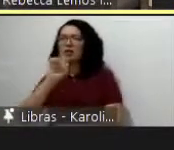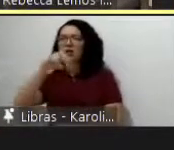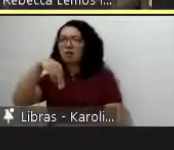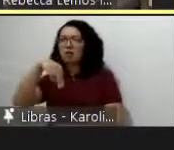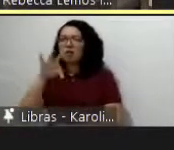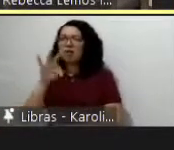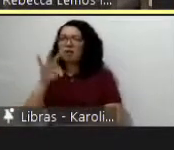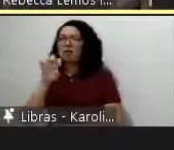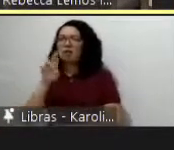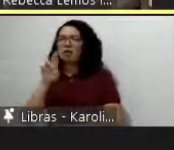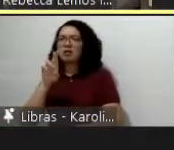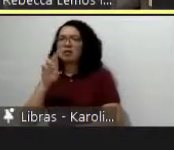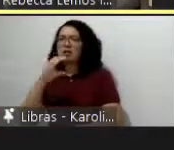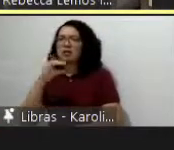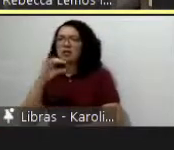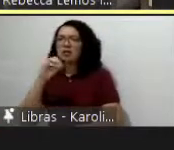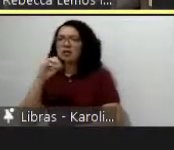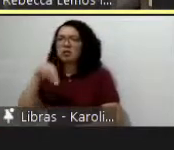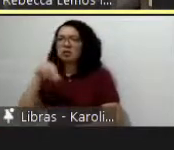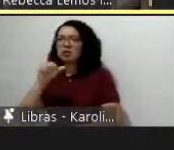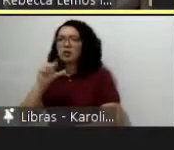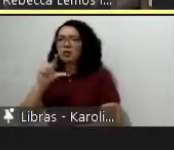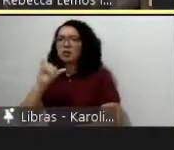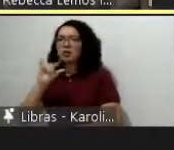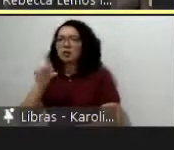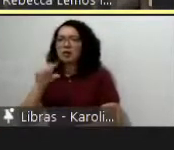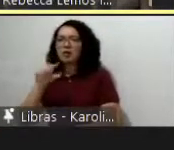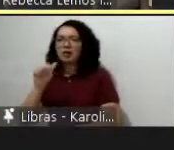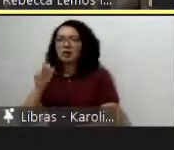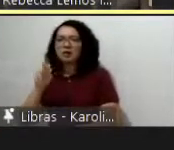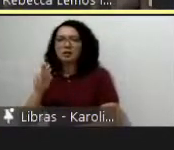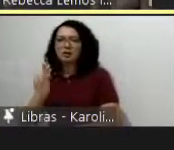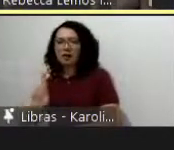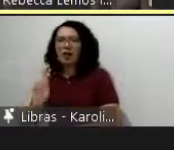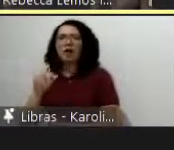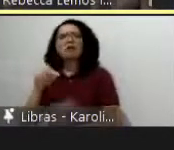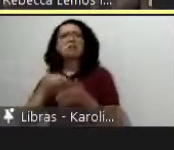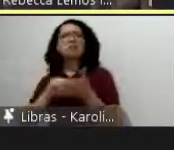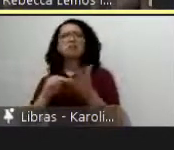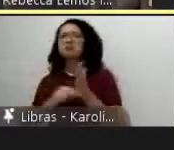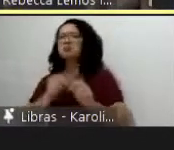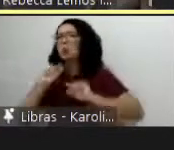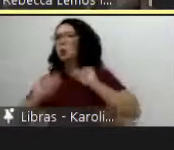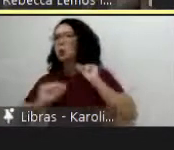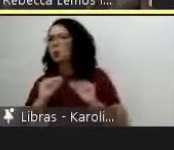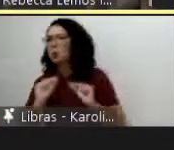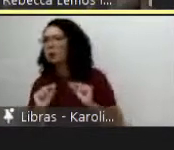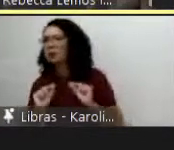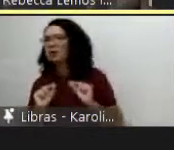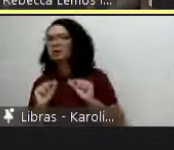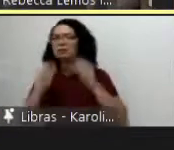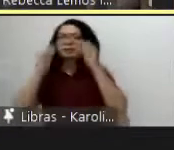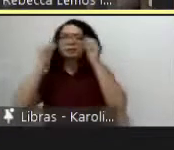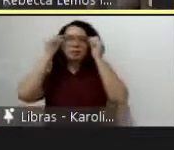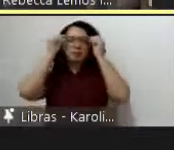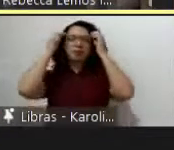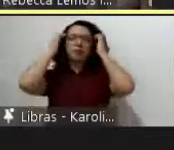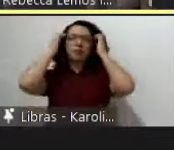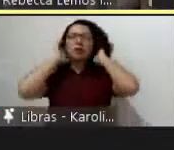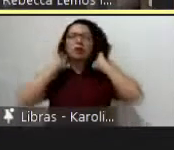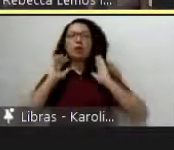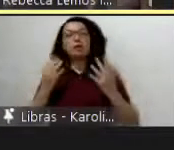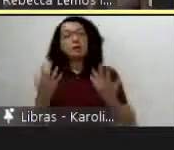científica na América Latina o que nós viemos propondo e esse tem sido o meu